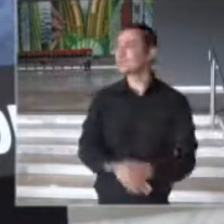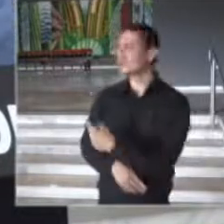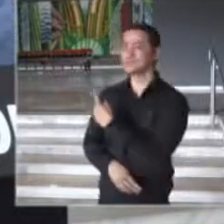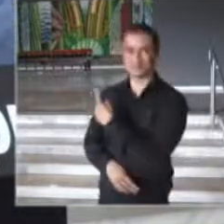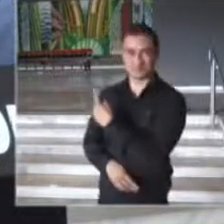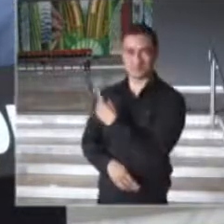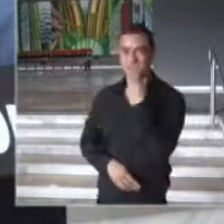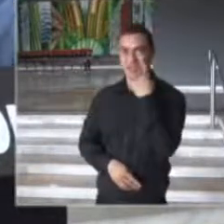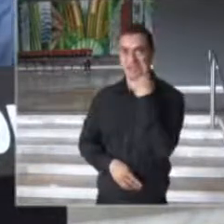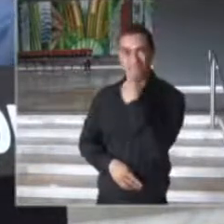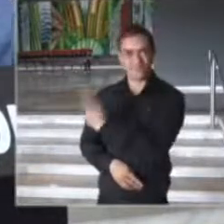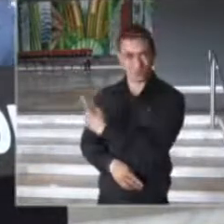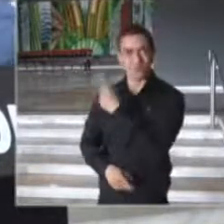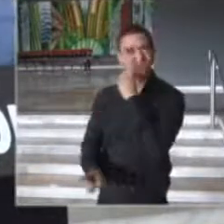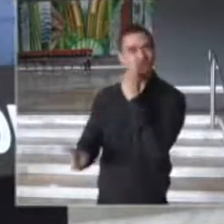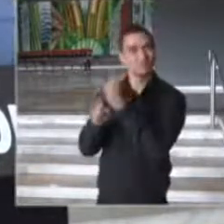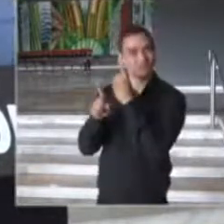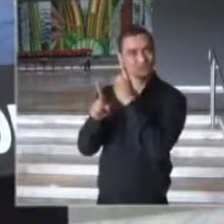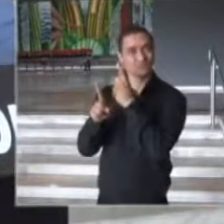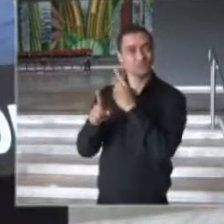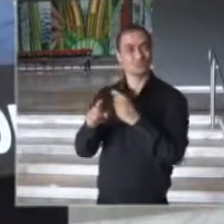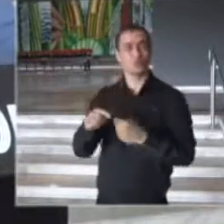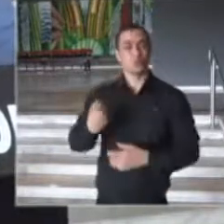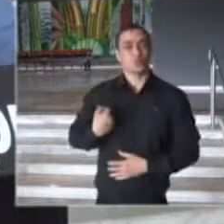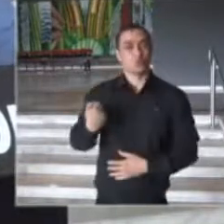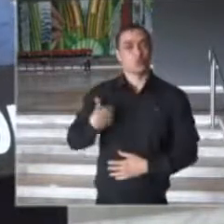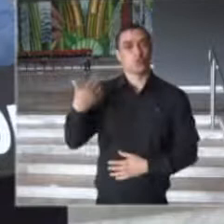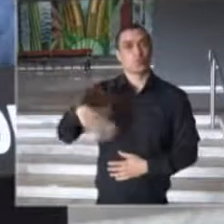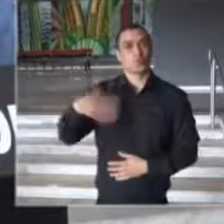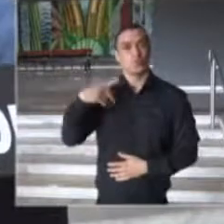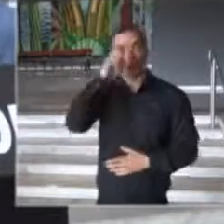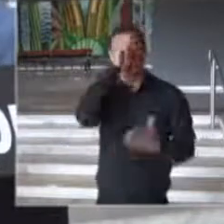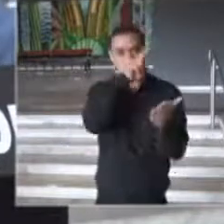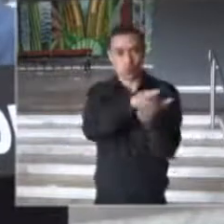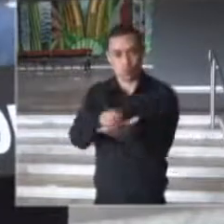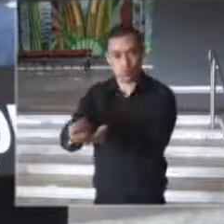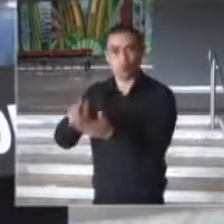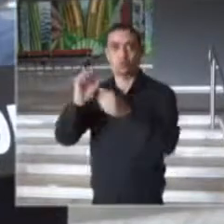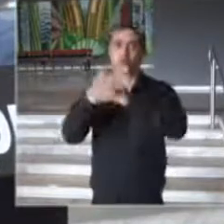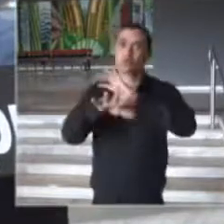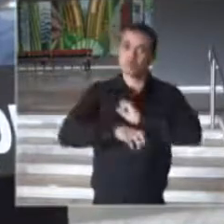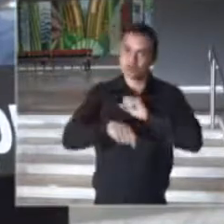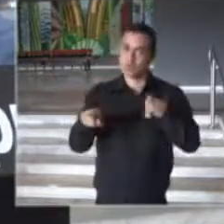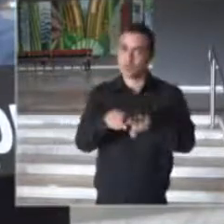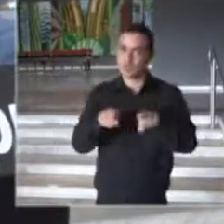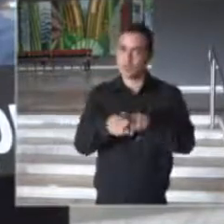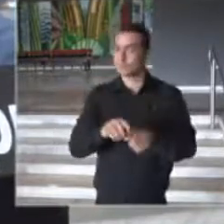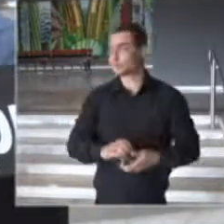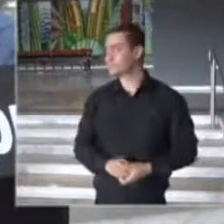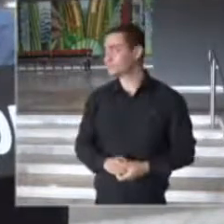nós deslumbramos nos números de internações e nos números de casos. Próximo.